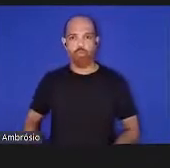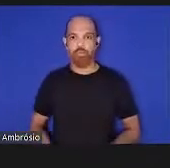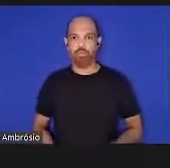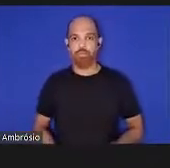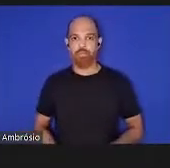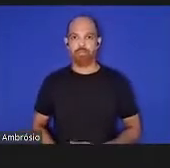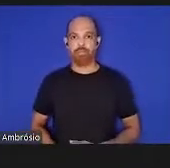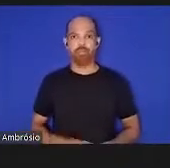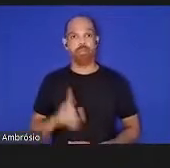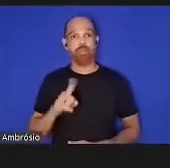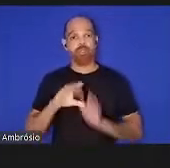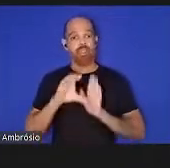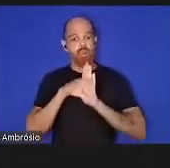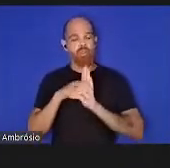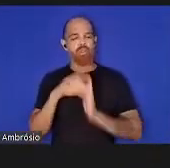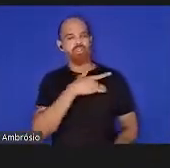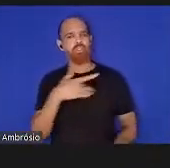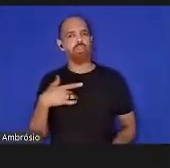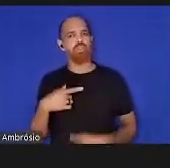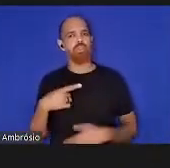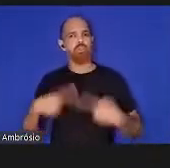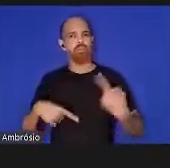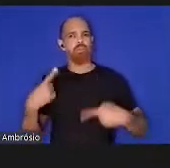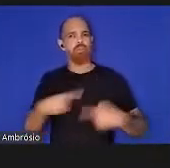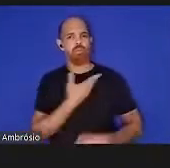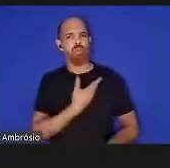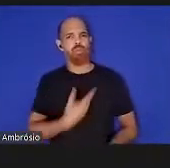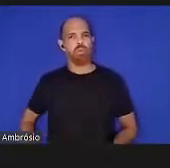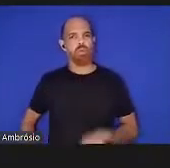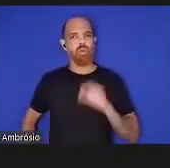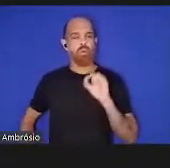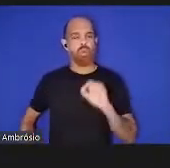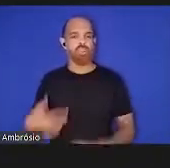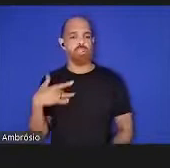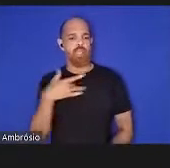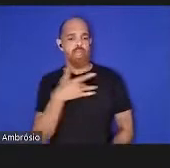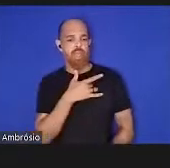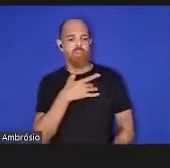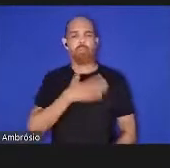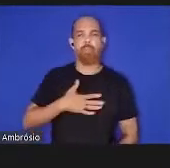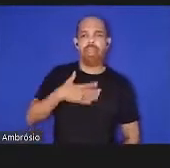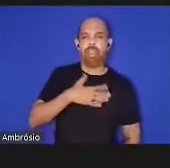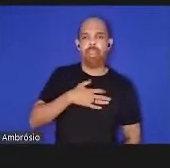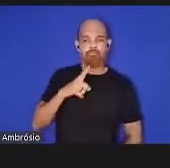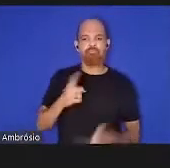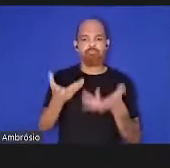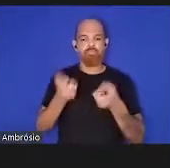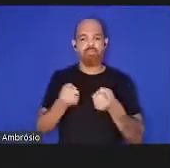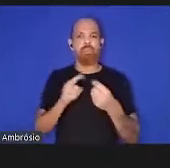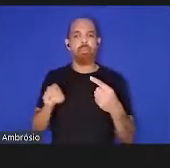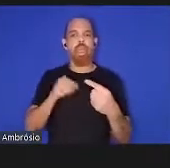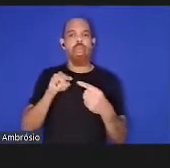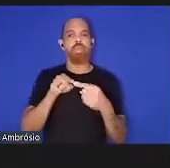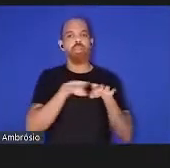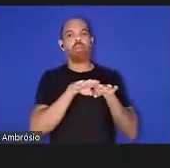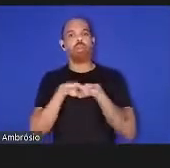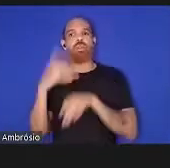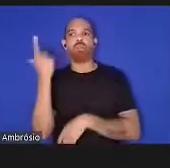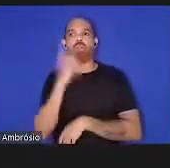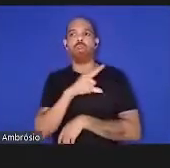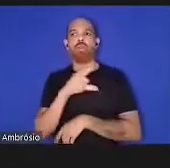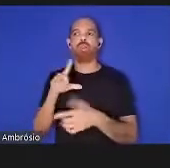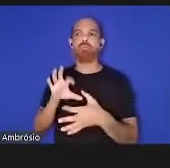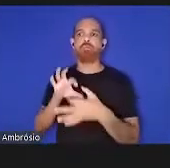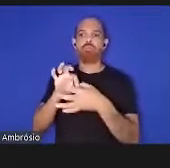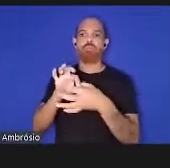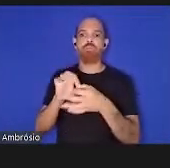do conceito de saúde pública saúde e bem-estar passaram a ser aceitos como metas coletivas a serem alcançadas pelos